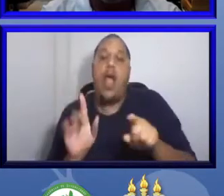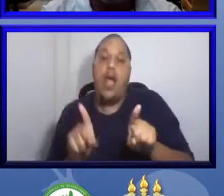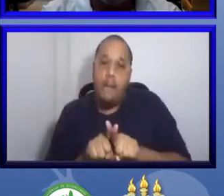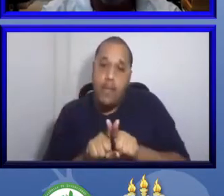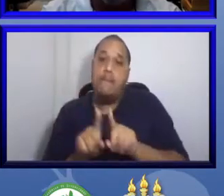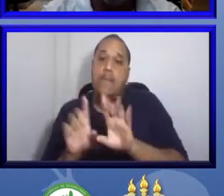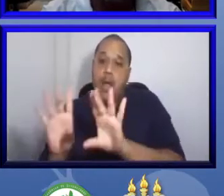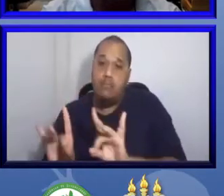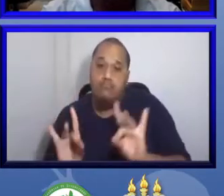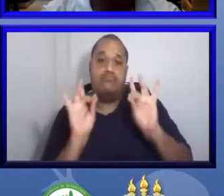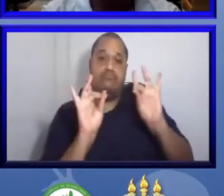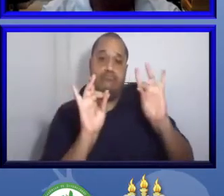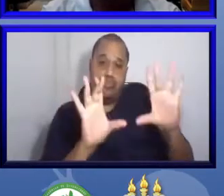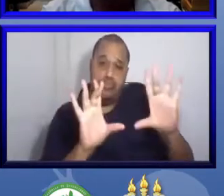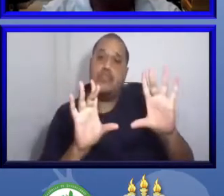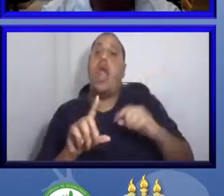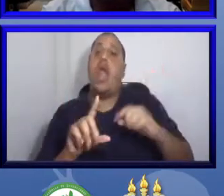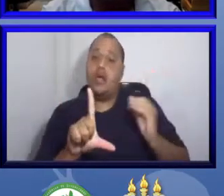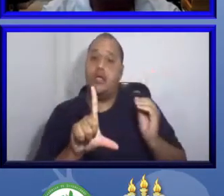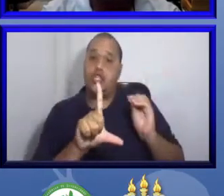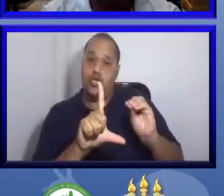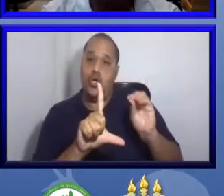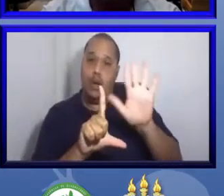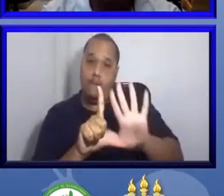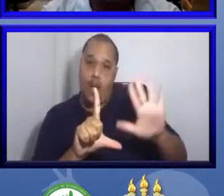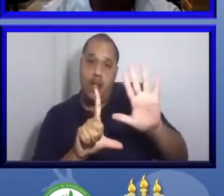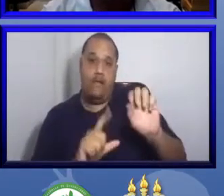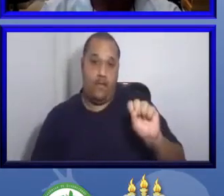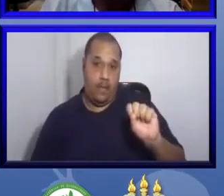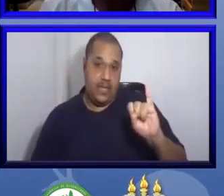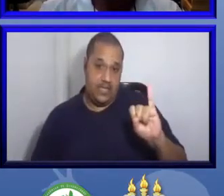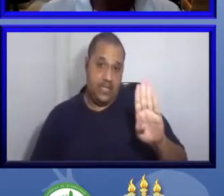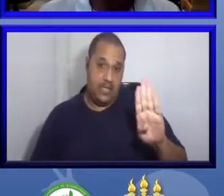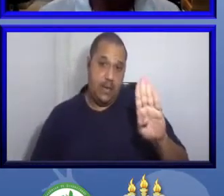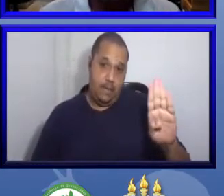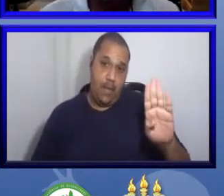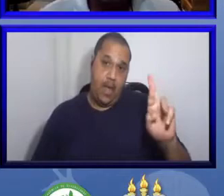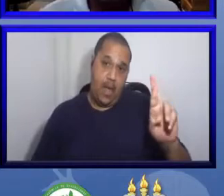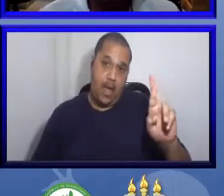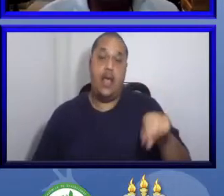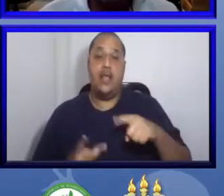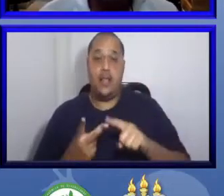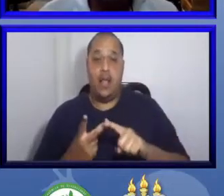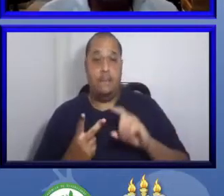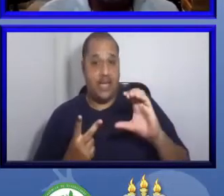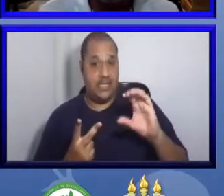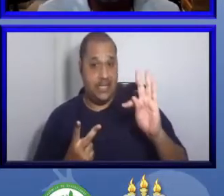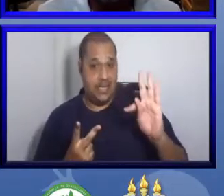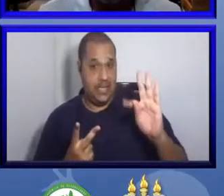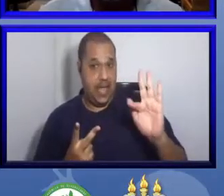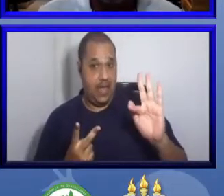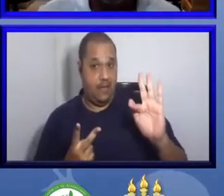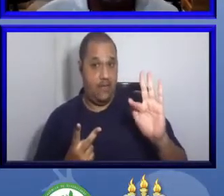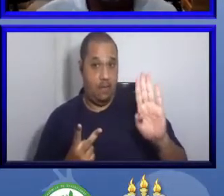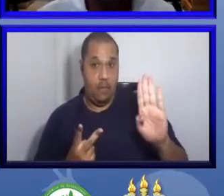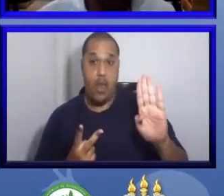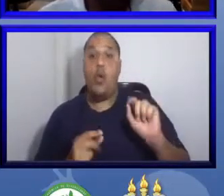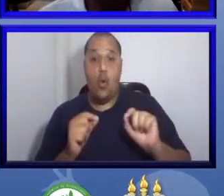informações também no CIVBR e no CTFB, que é o catálogo da nossa forma.